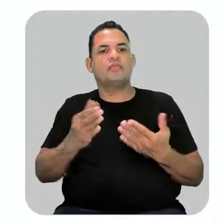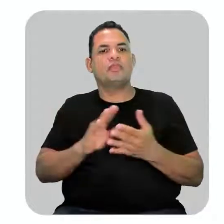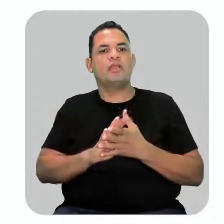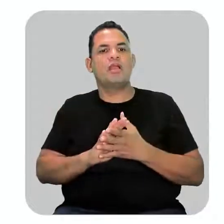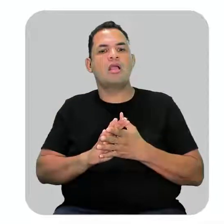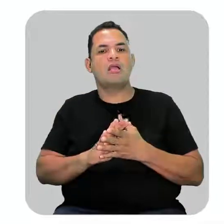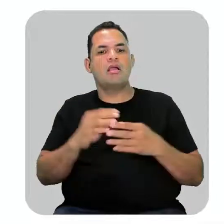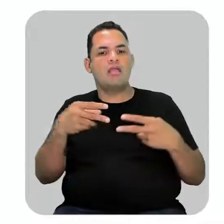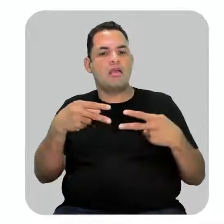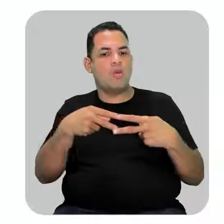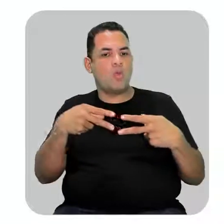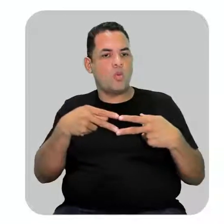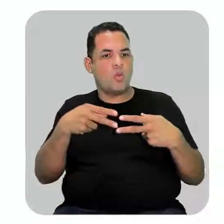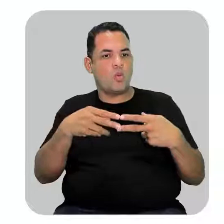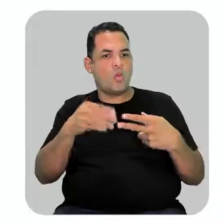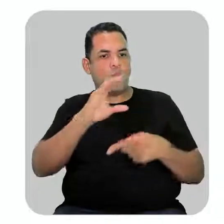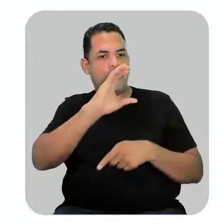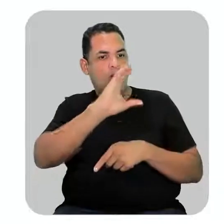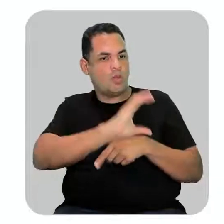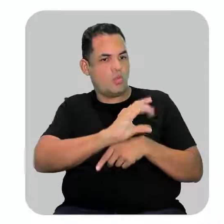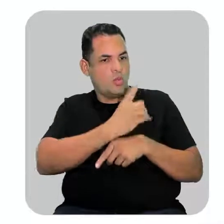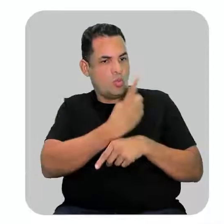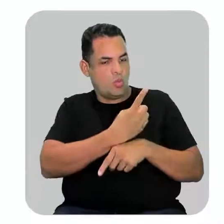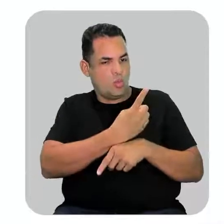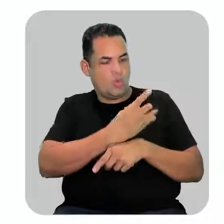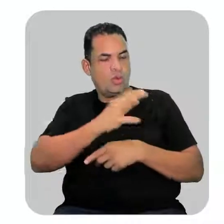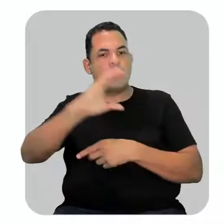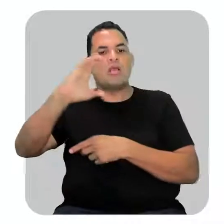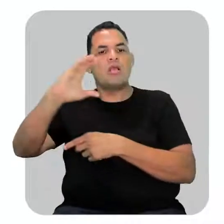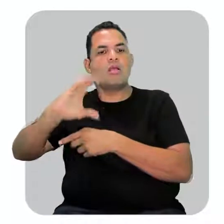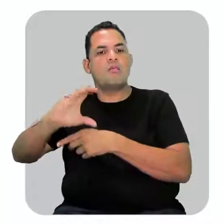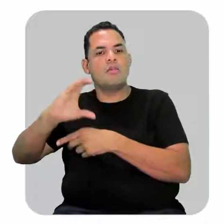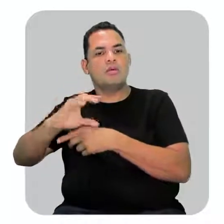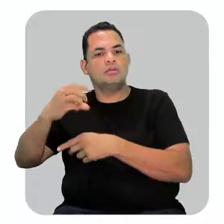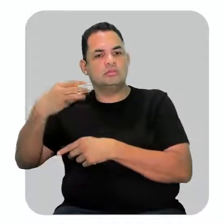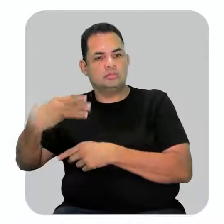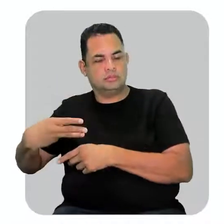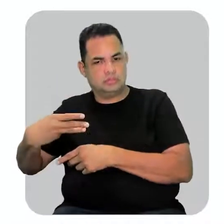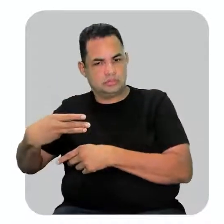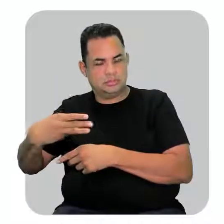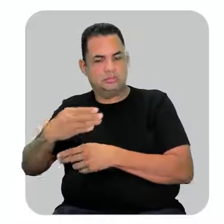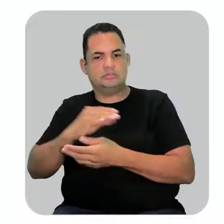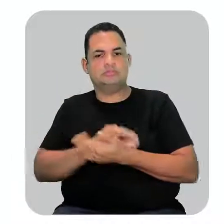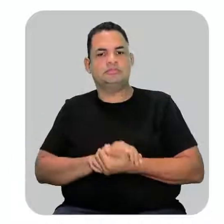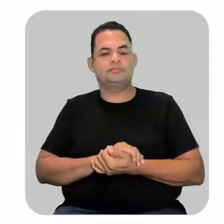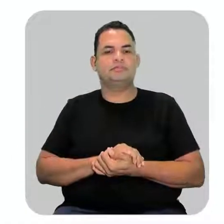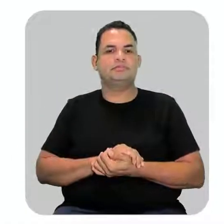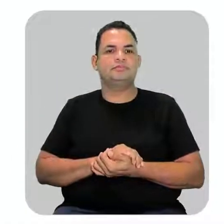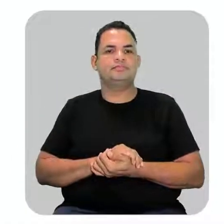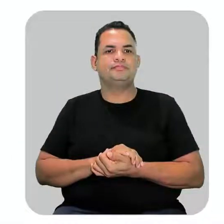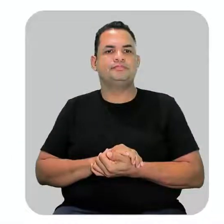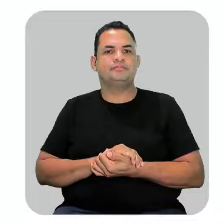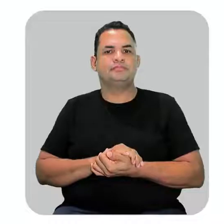dupla está no carbono 1 e no carbono 3 então vai ficar 1,3 de eno